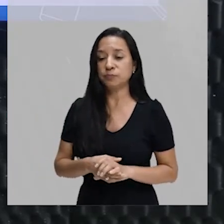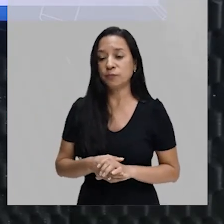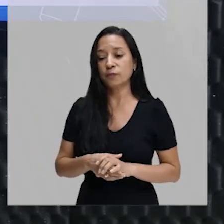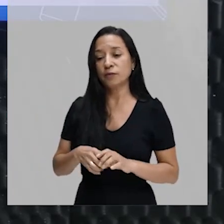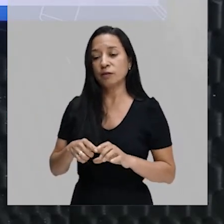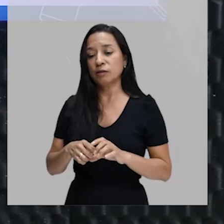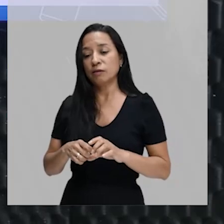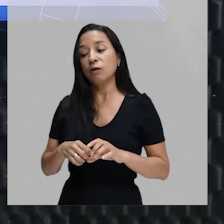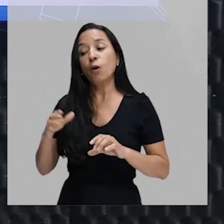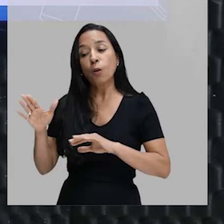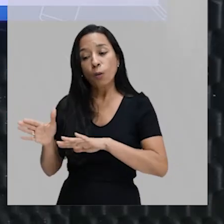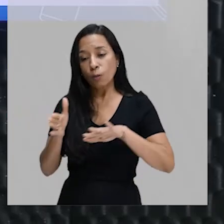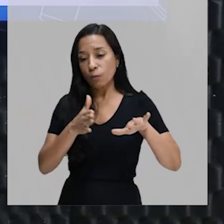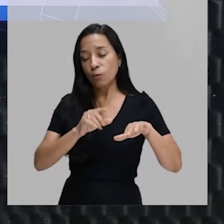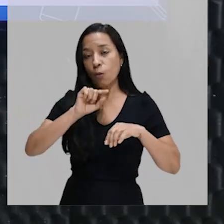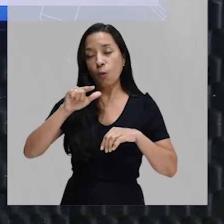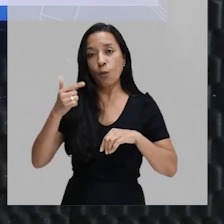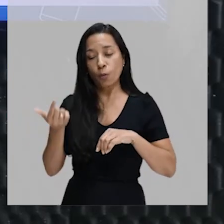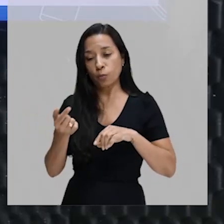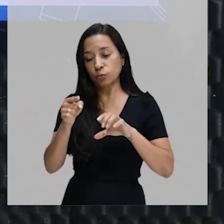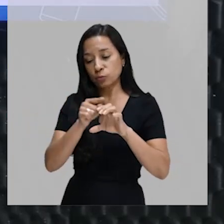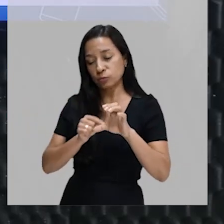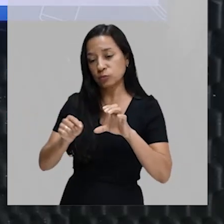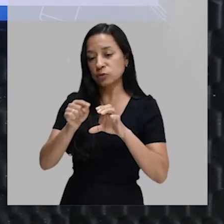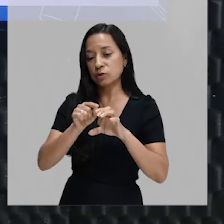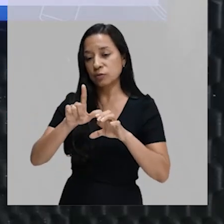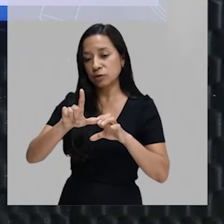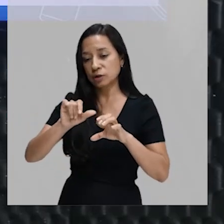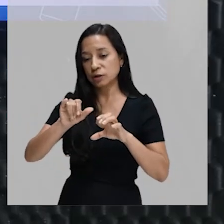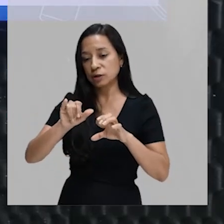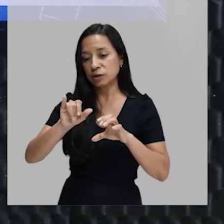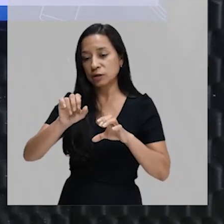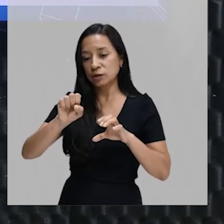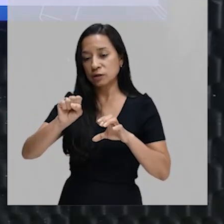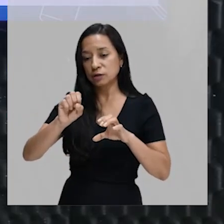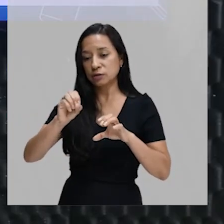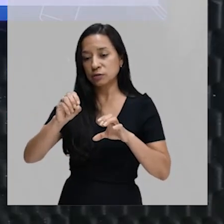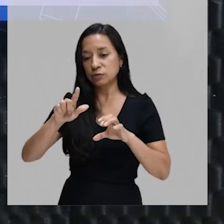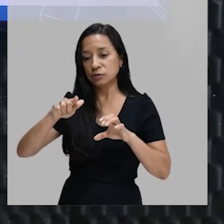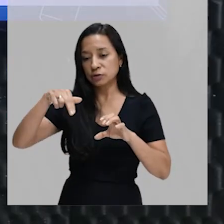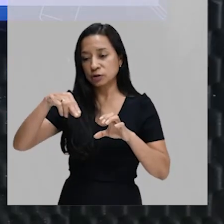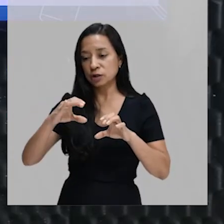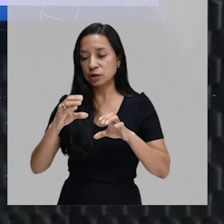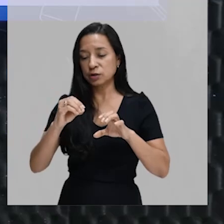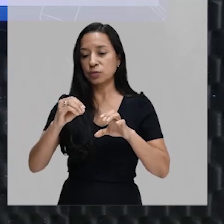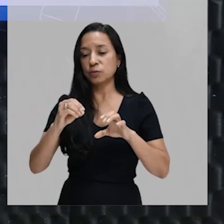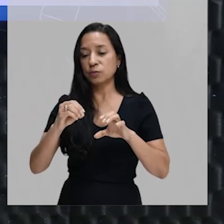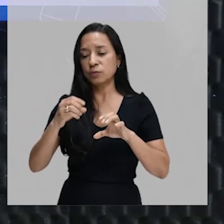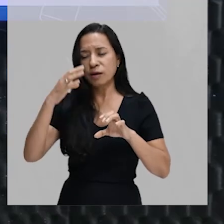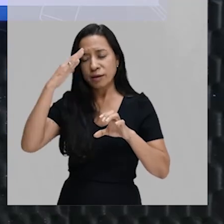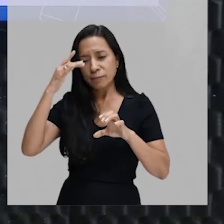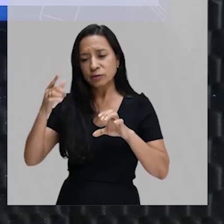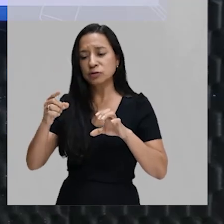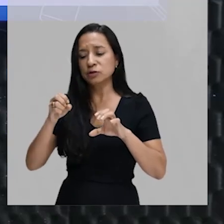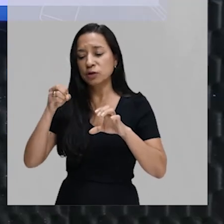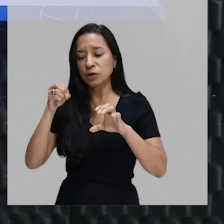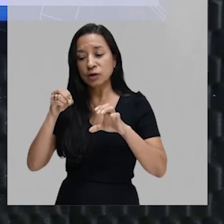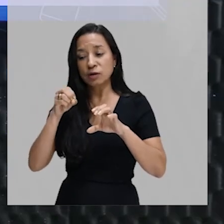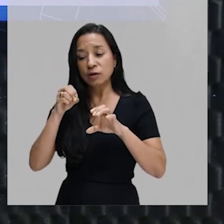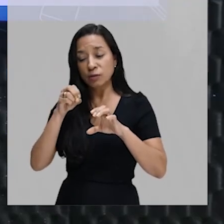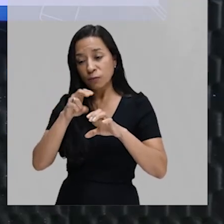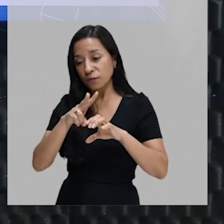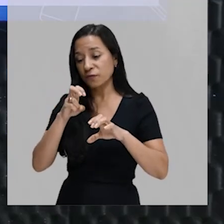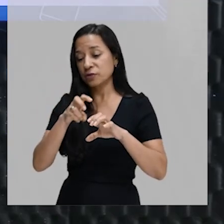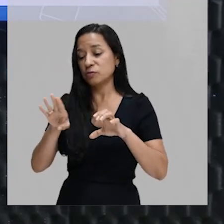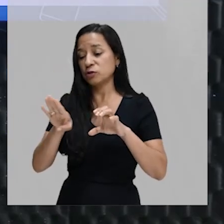lisogênico. Como é que ocorre o ciclo lisogênico? Vamos imaginar que esse vírus, ele chegou aqui na bactéria, injetou